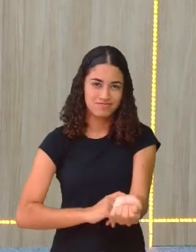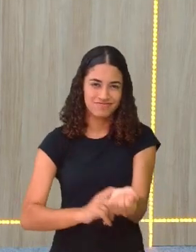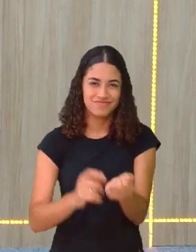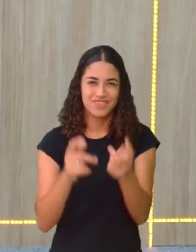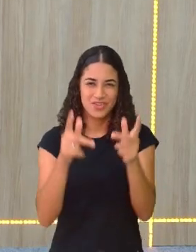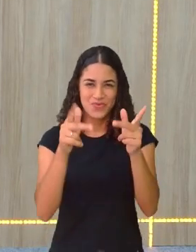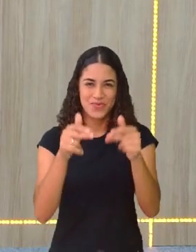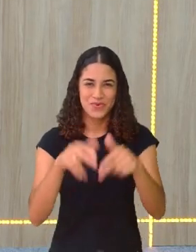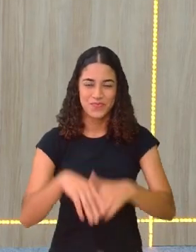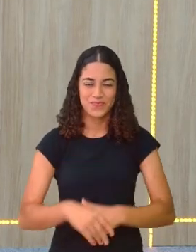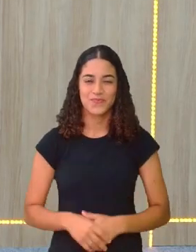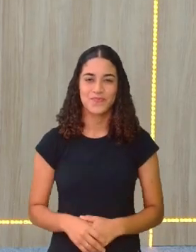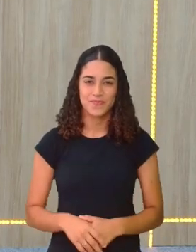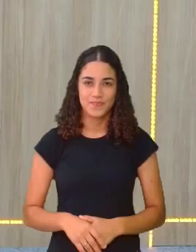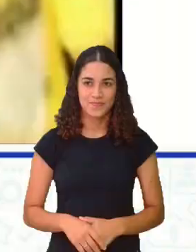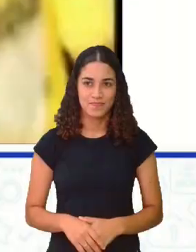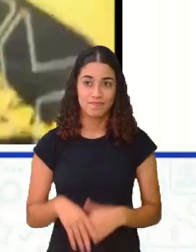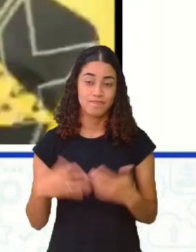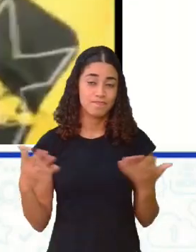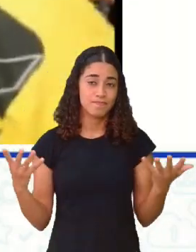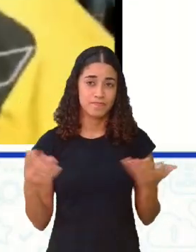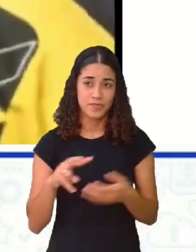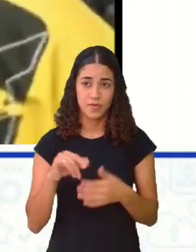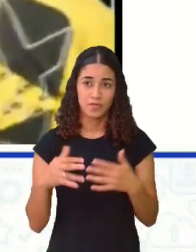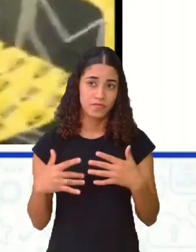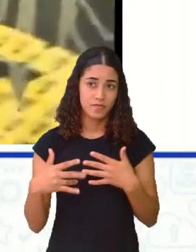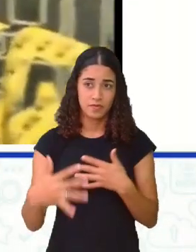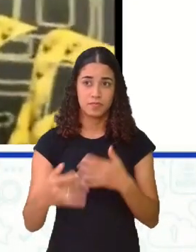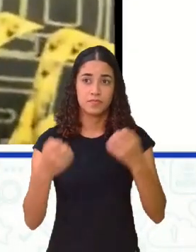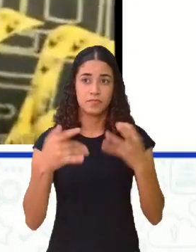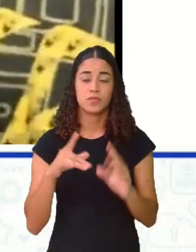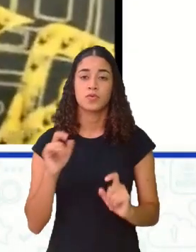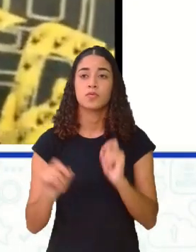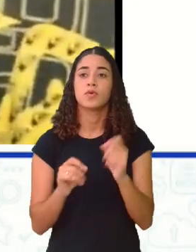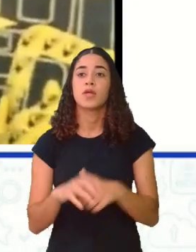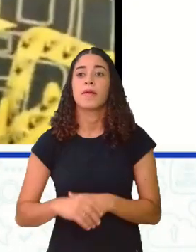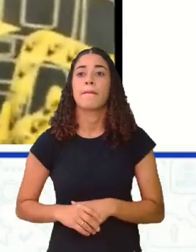Vamos lá? Então, a gente vai falar um pouquinho também